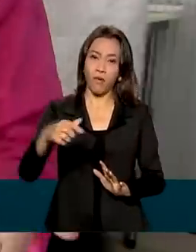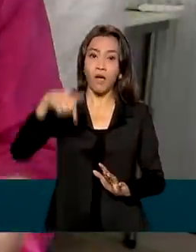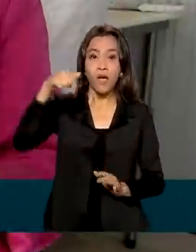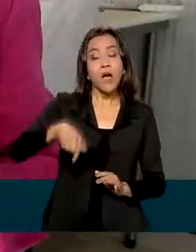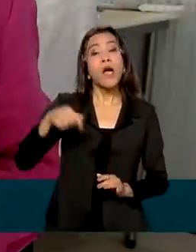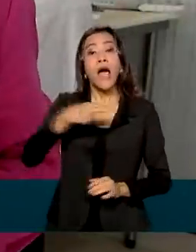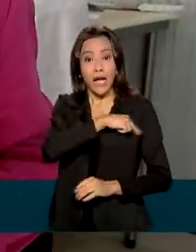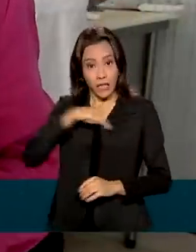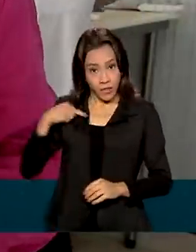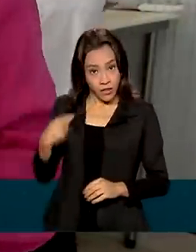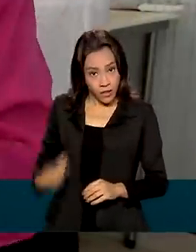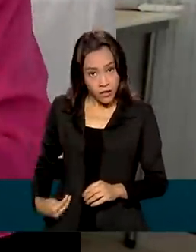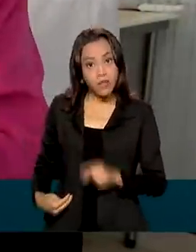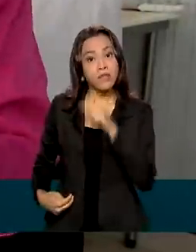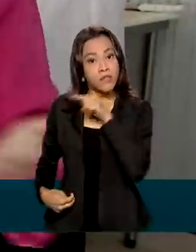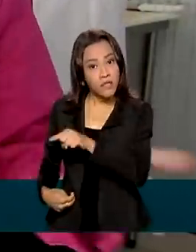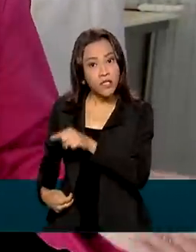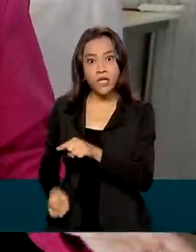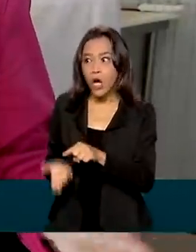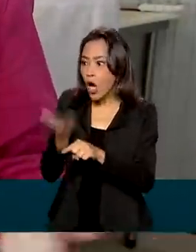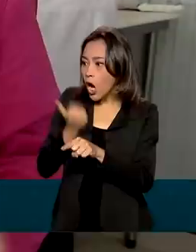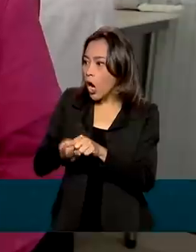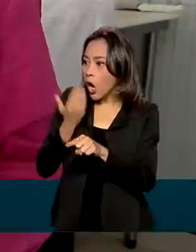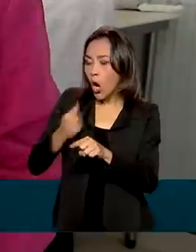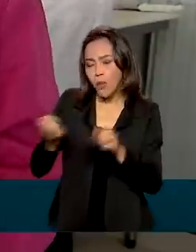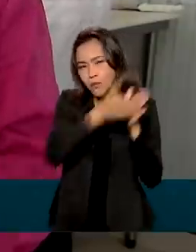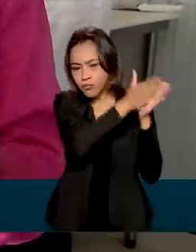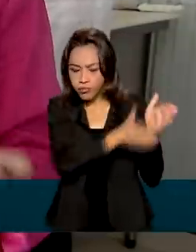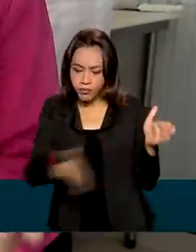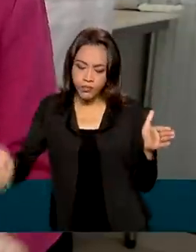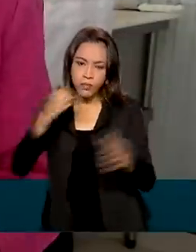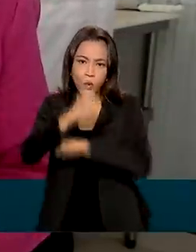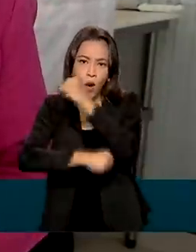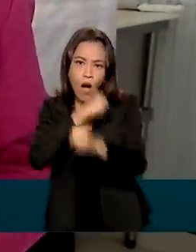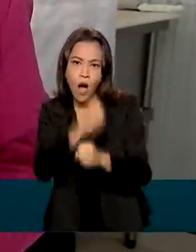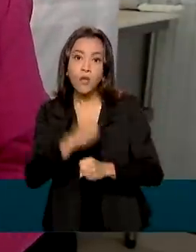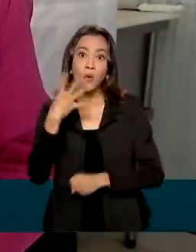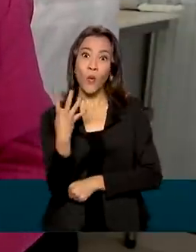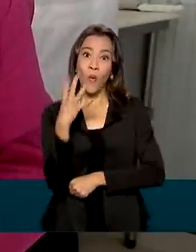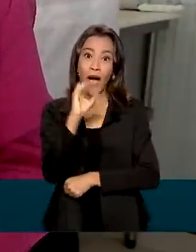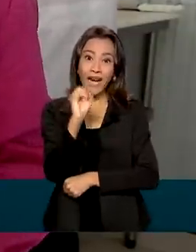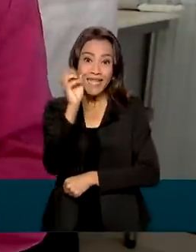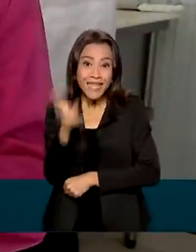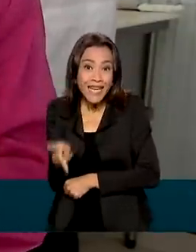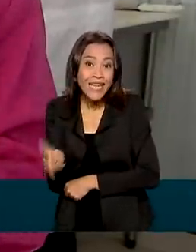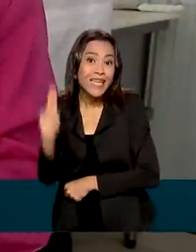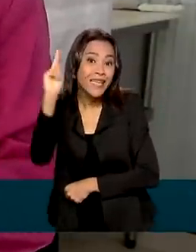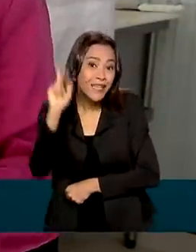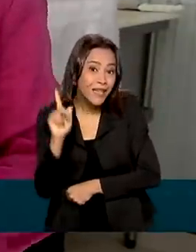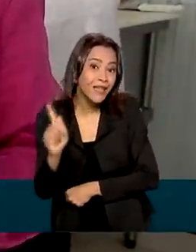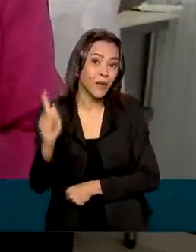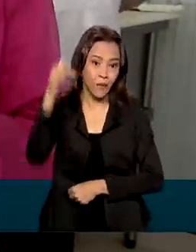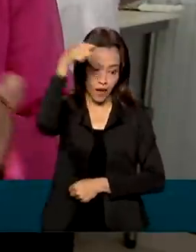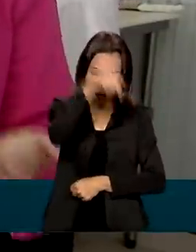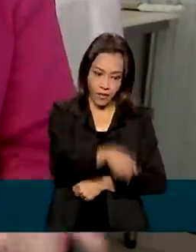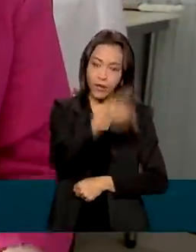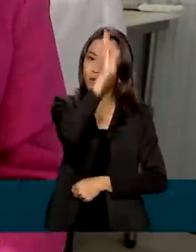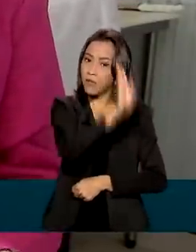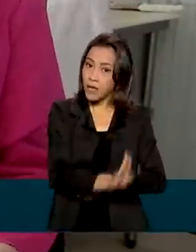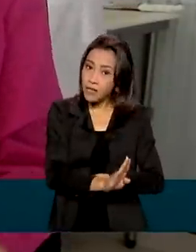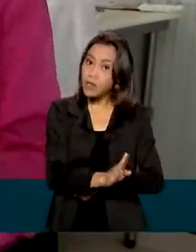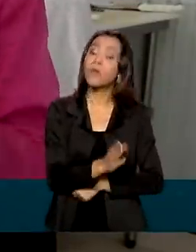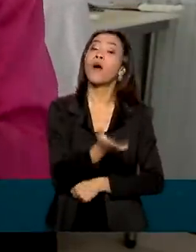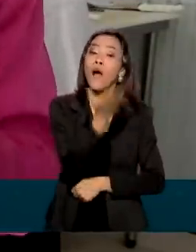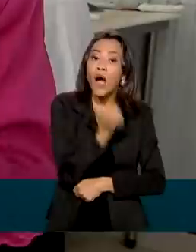Um chinês, por exemplo, come ao longo do ano cerca de 40 quilos da proteína. Por aqui, o consumo,